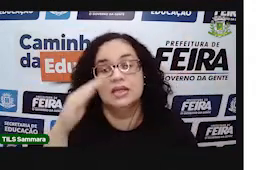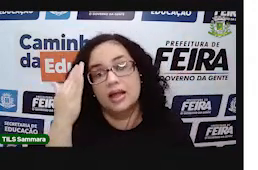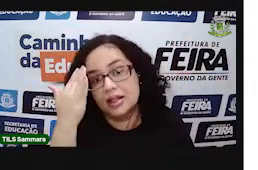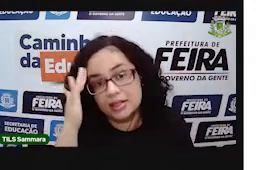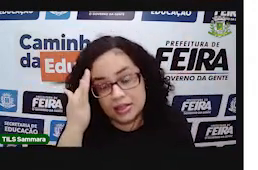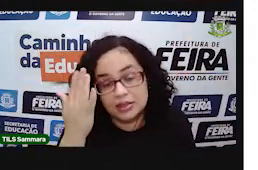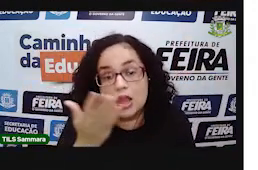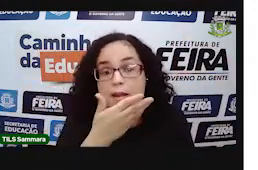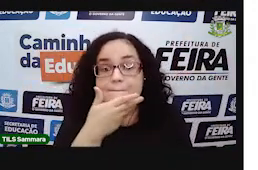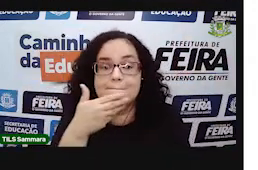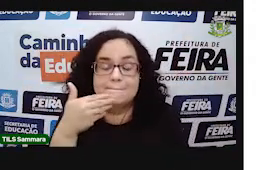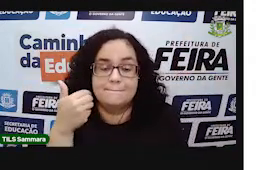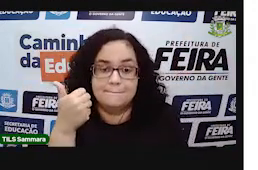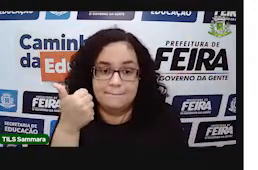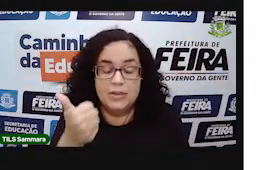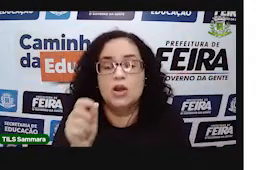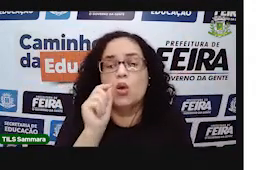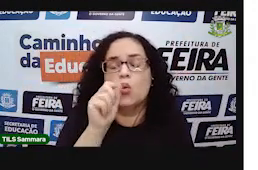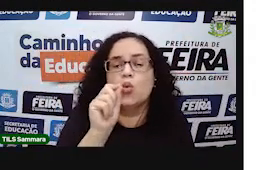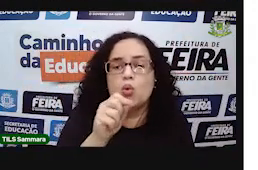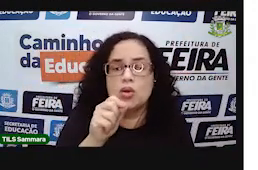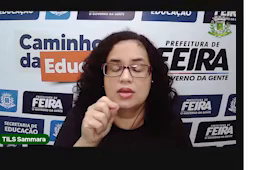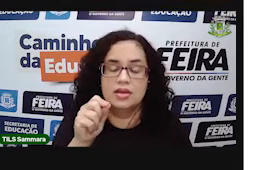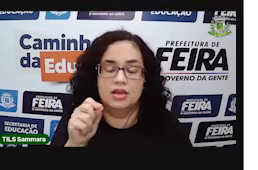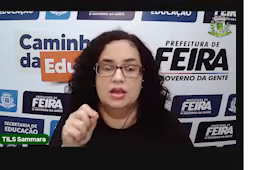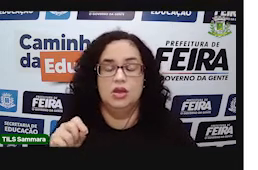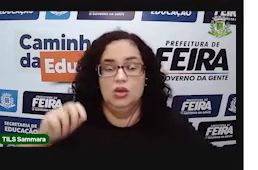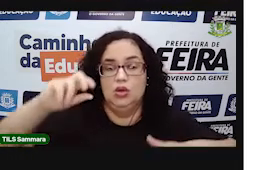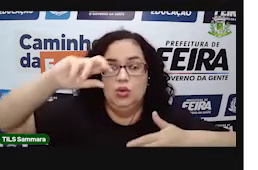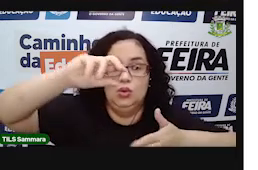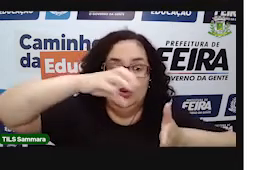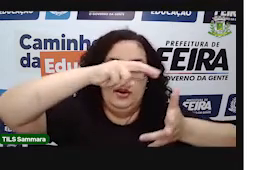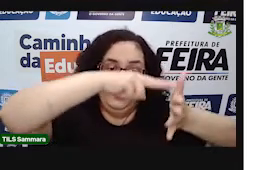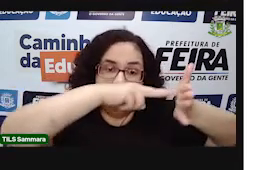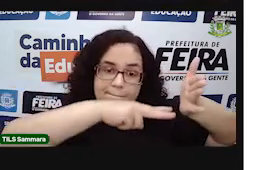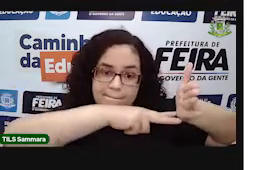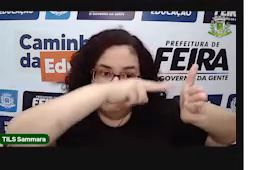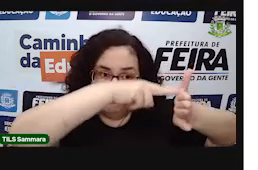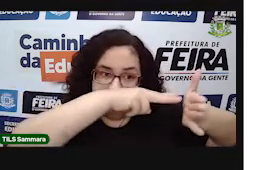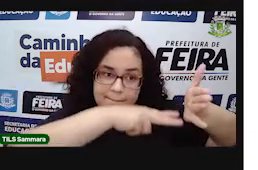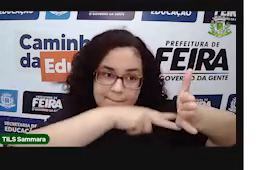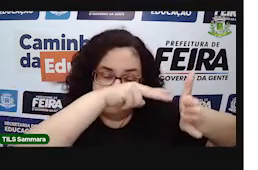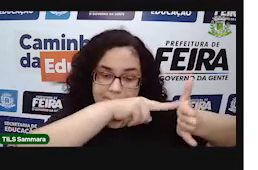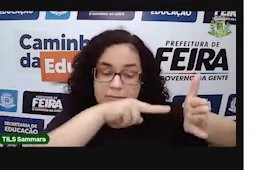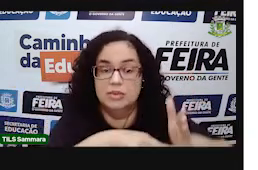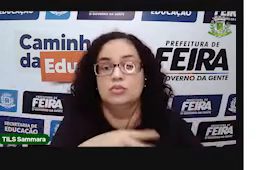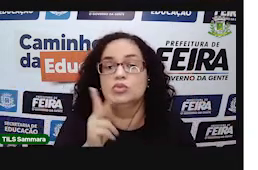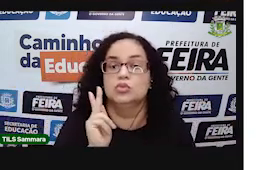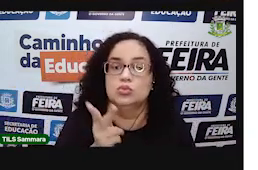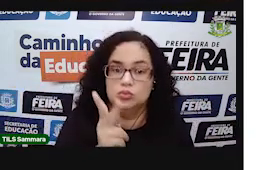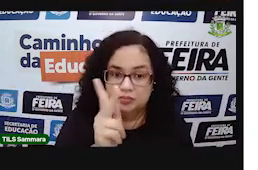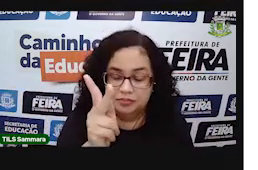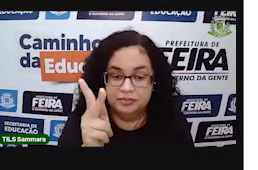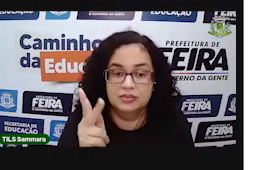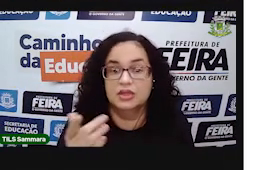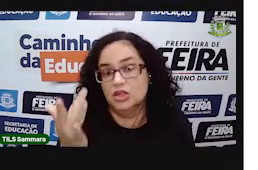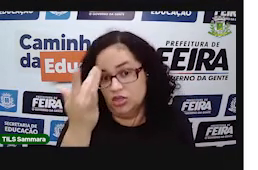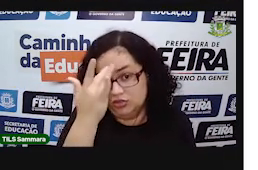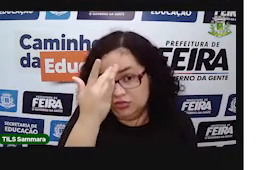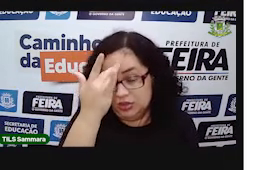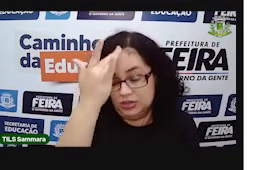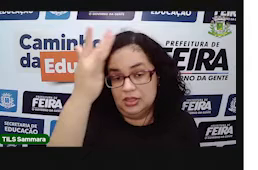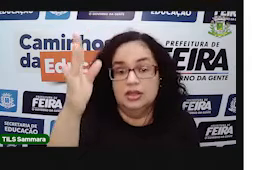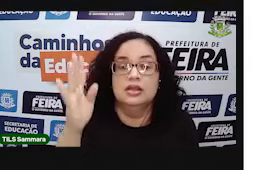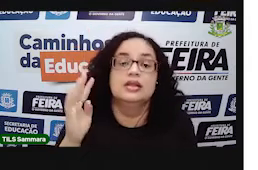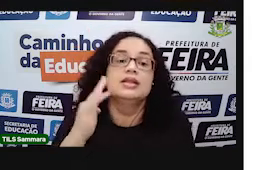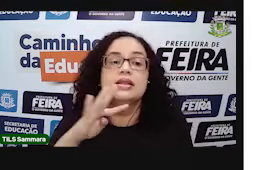Então, a gente precisa agora entender melhor o que é o prisma. Tá bom? Então, vamos adiante,